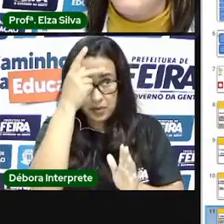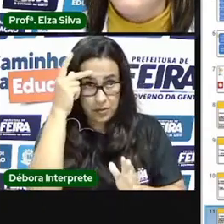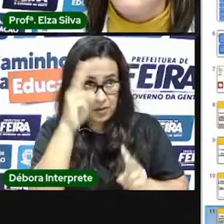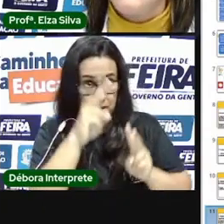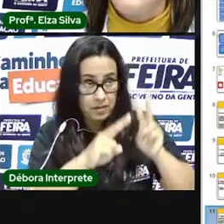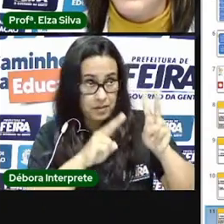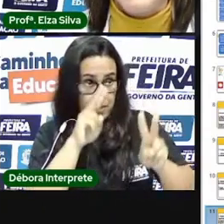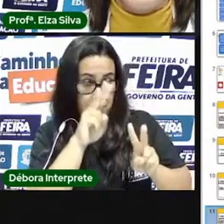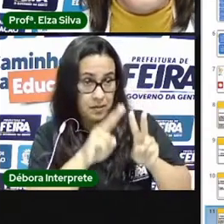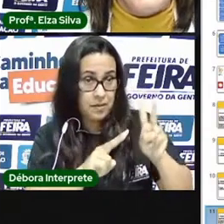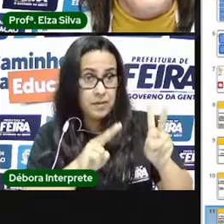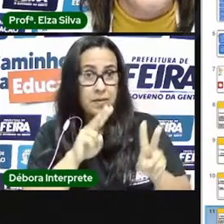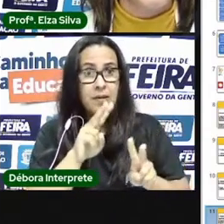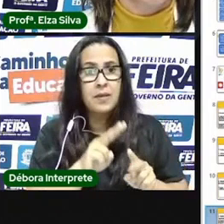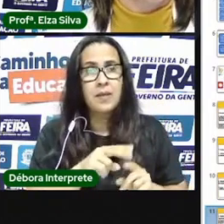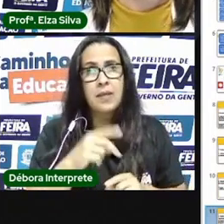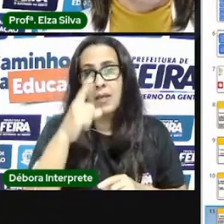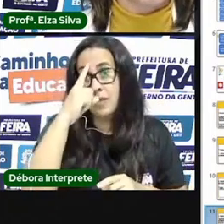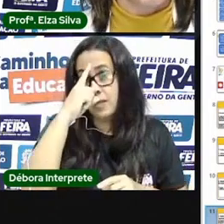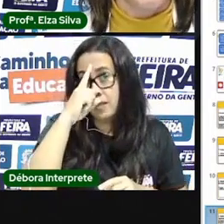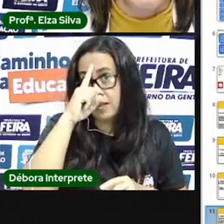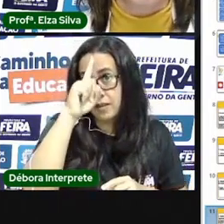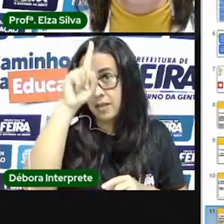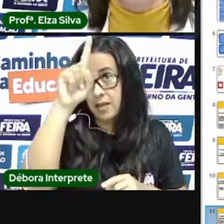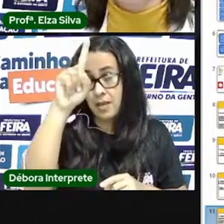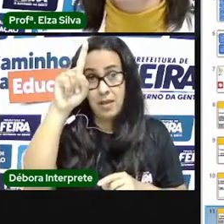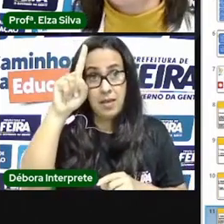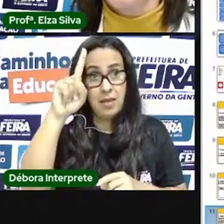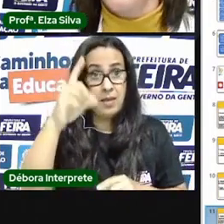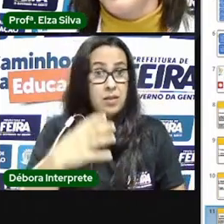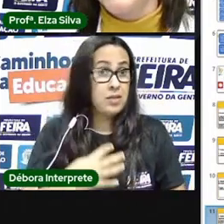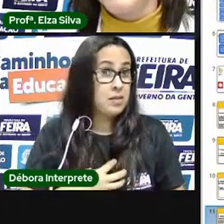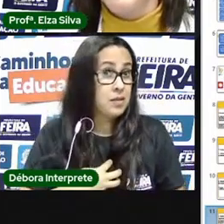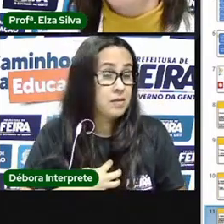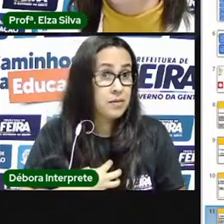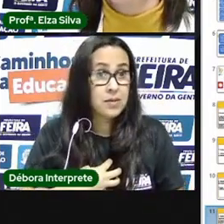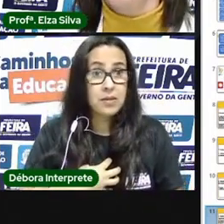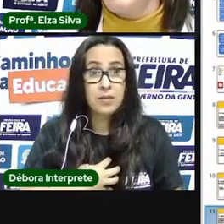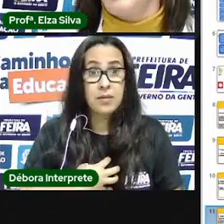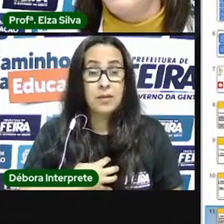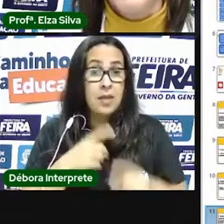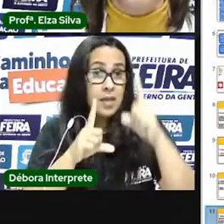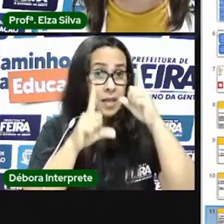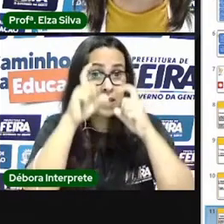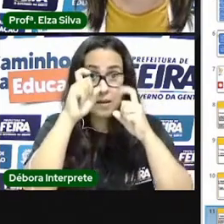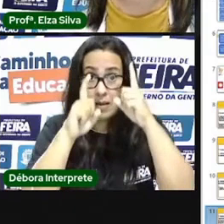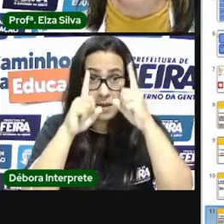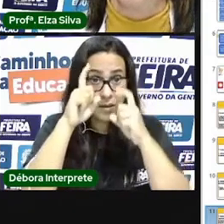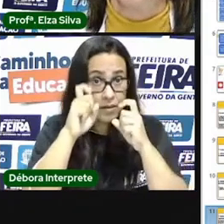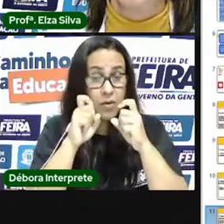público ideias expressões emoções sentimentos